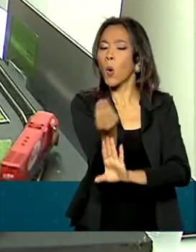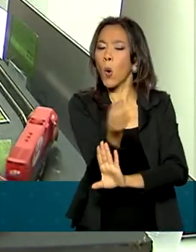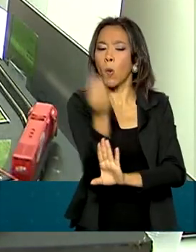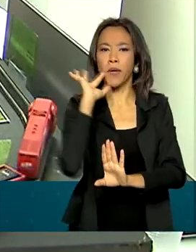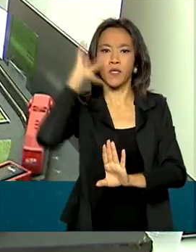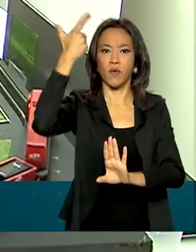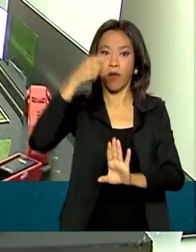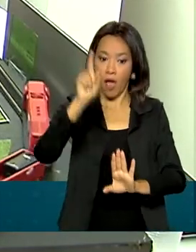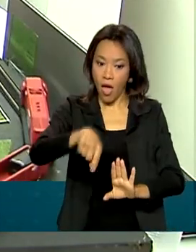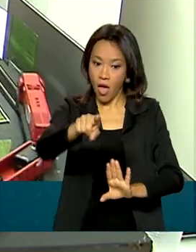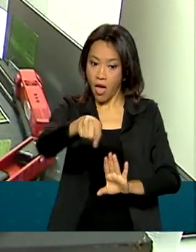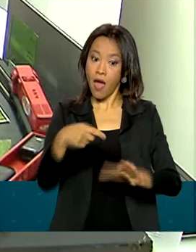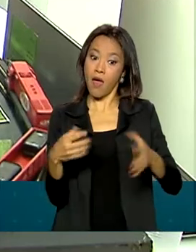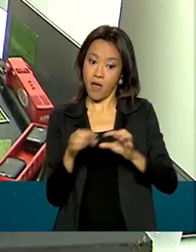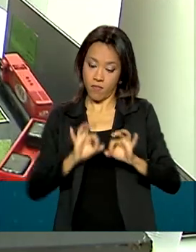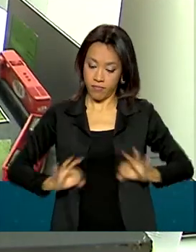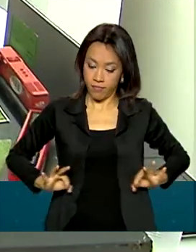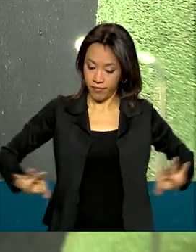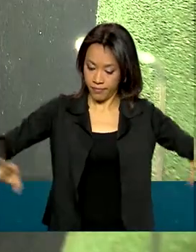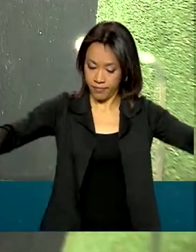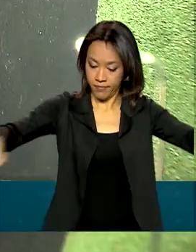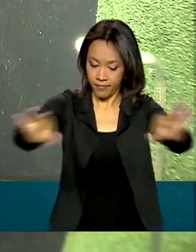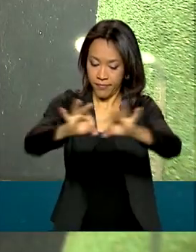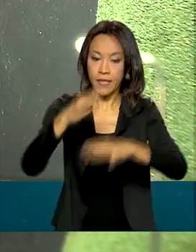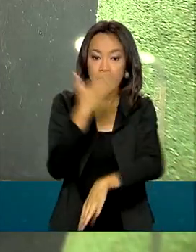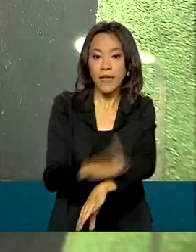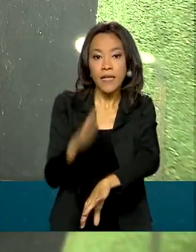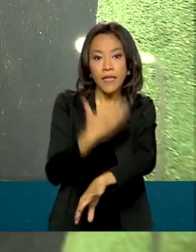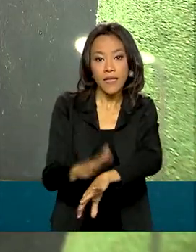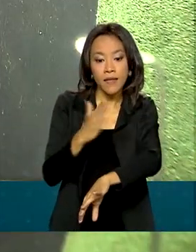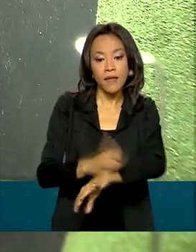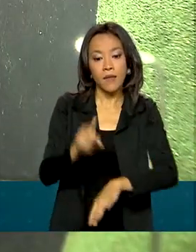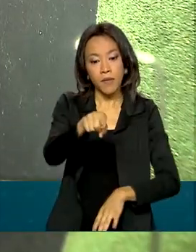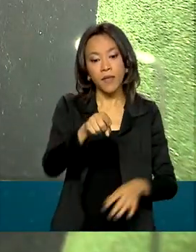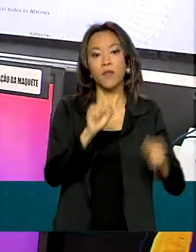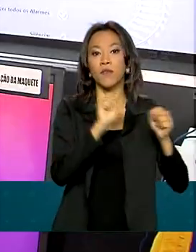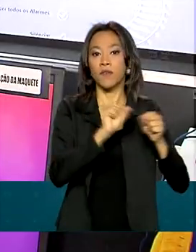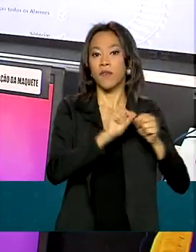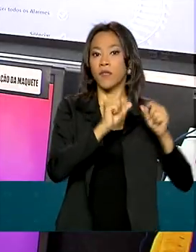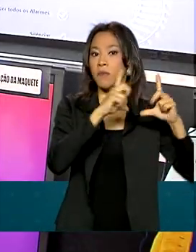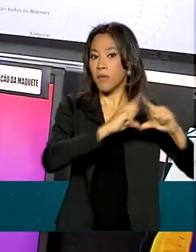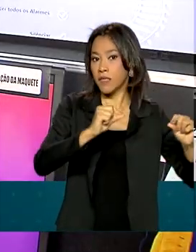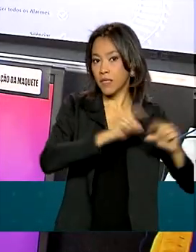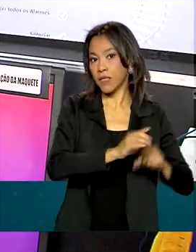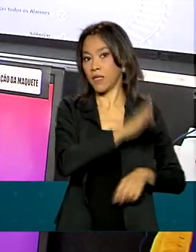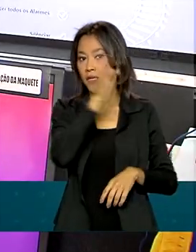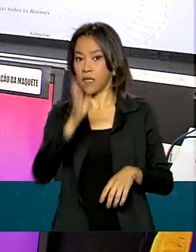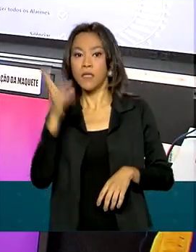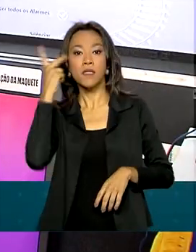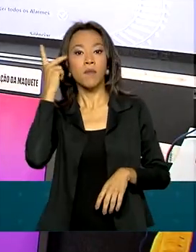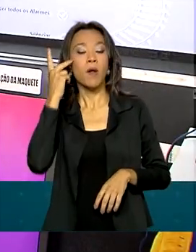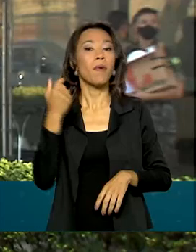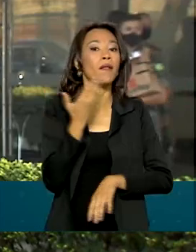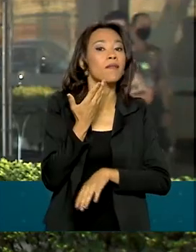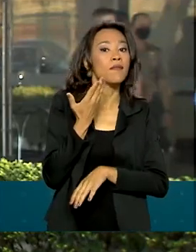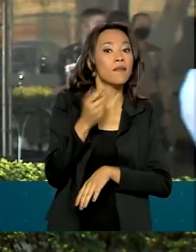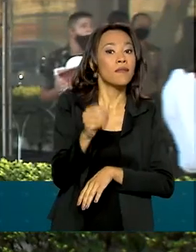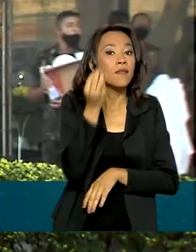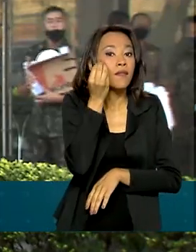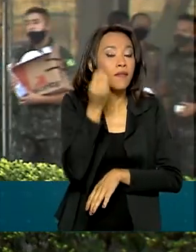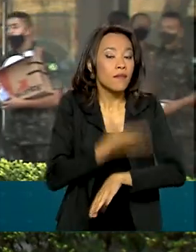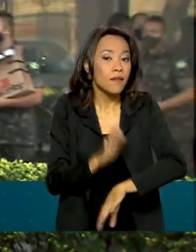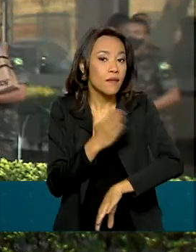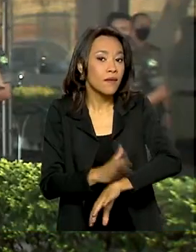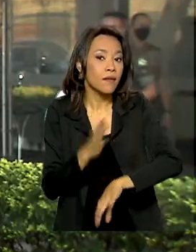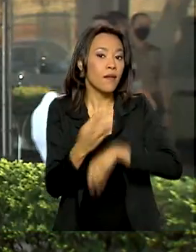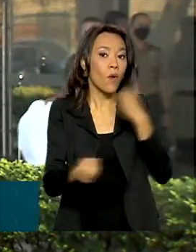que faz parte dos treinamentos realizados esta semana em Brasília e em São Paulo para testar a segurança cibernética do país. Aqui